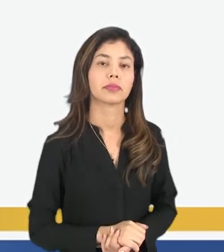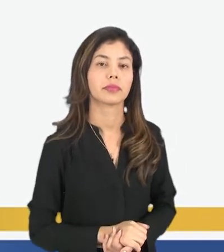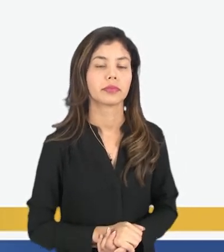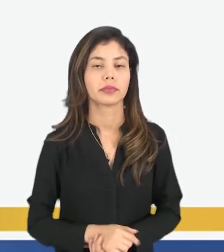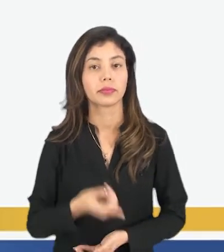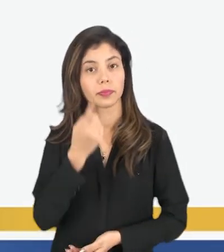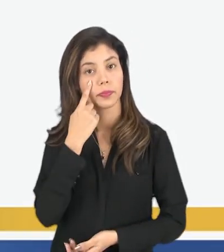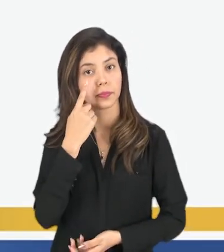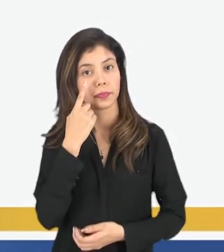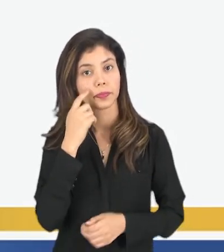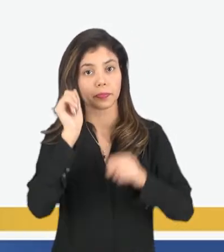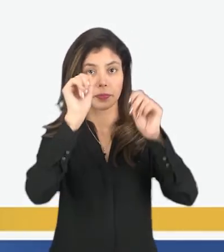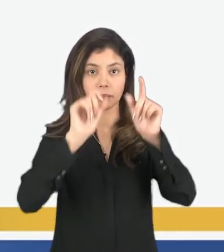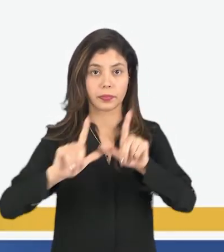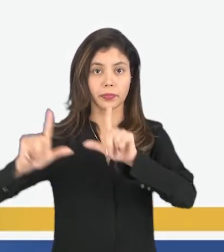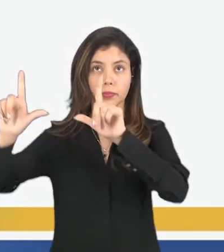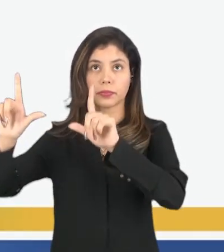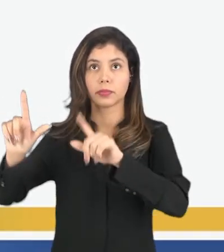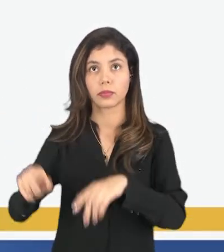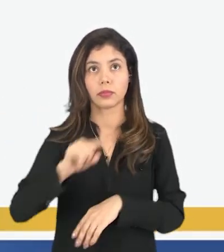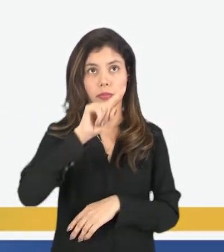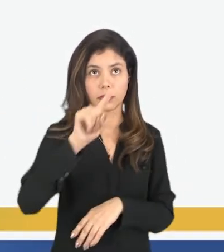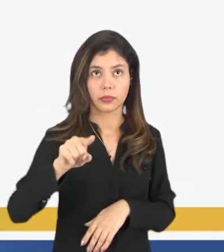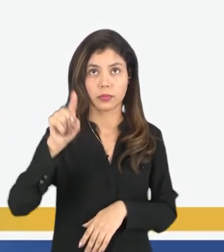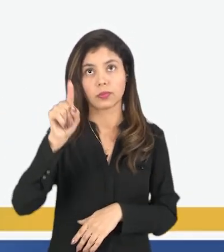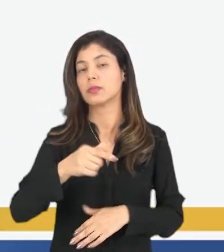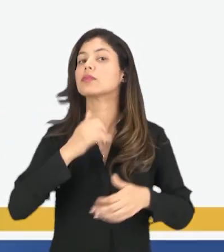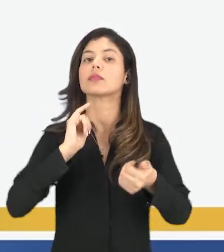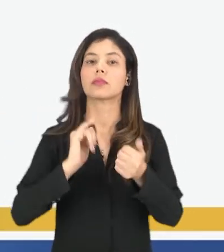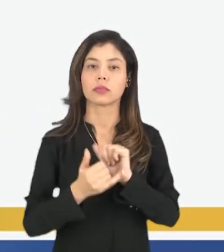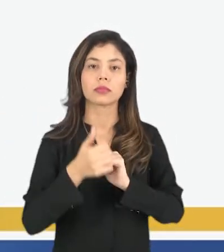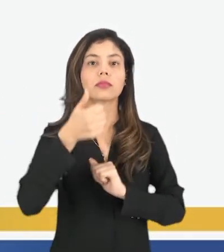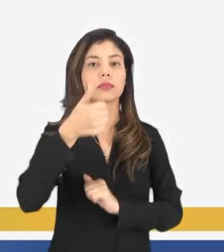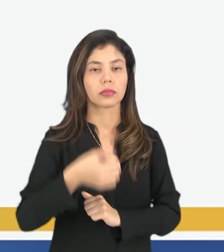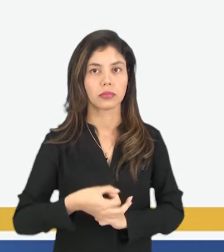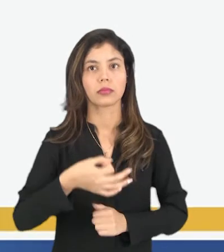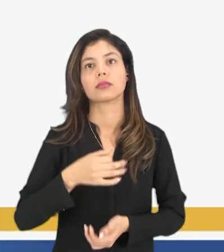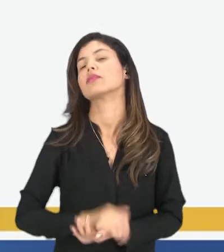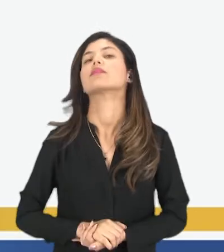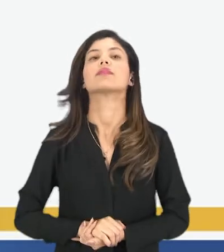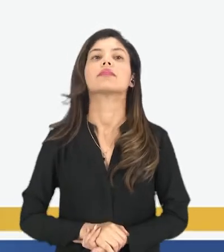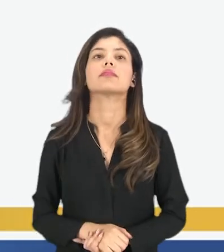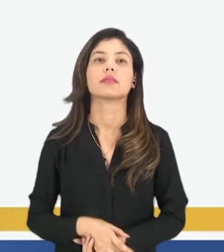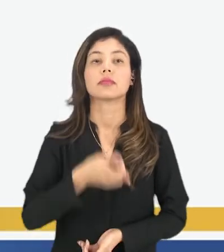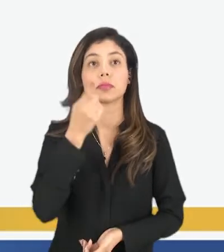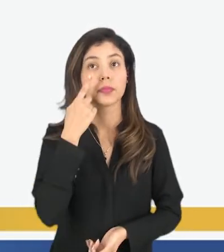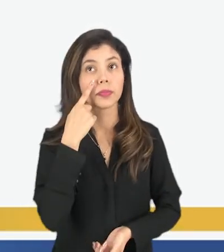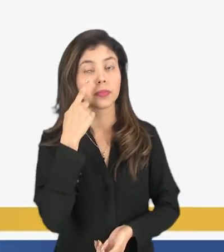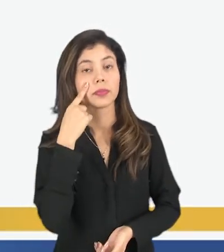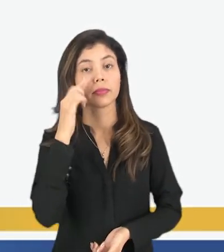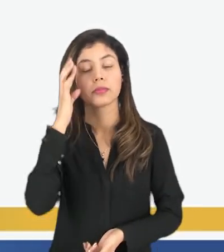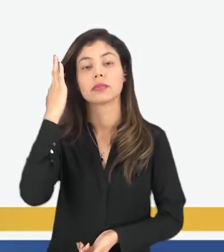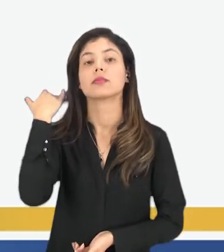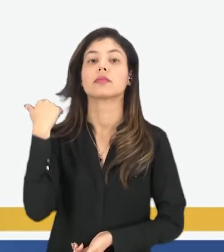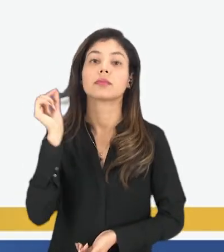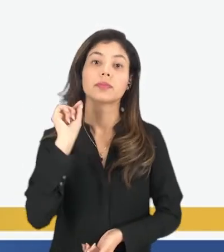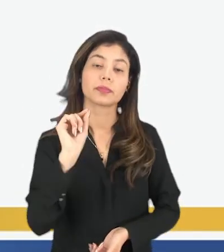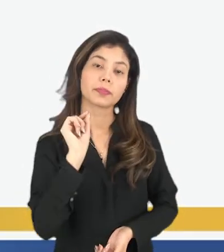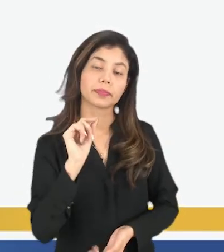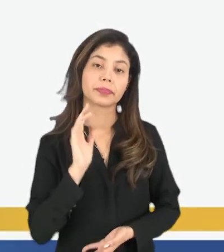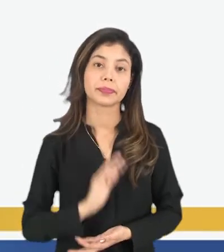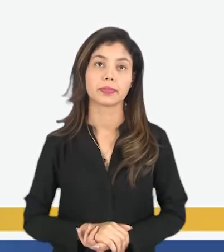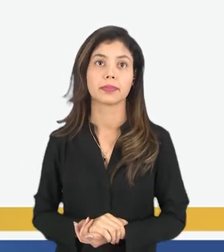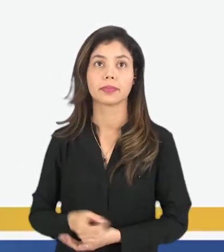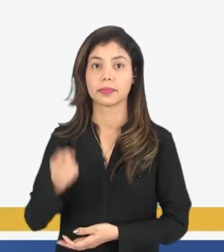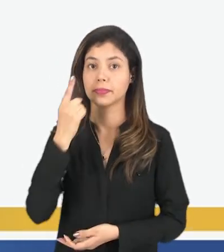A imagem mostra que... Vamos